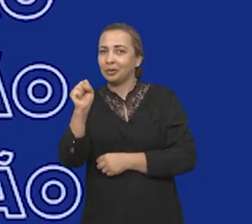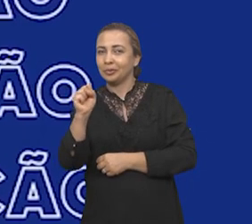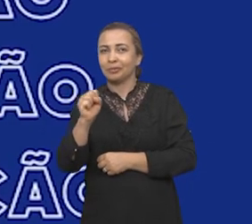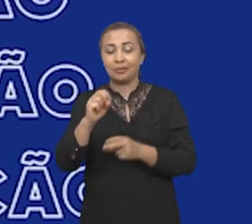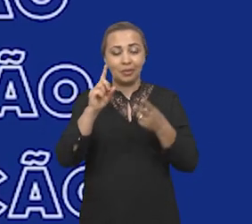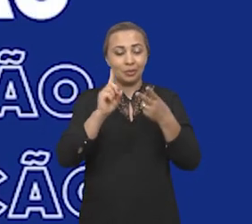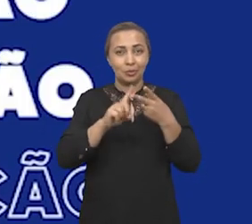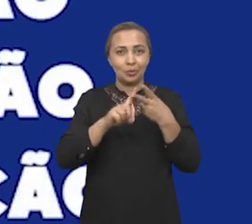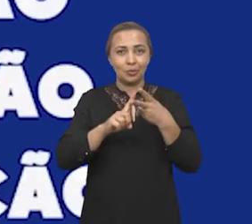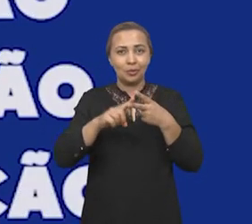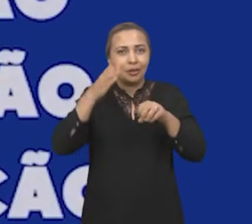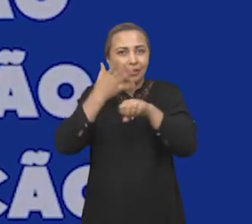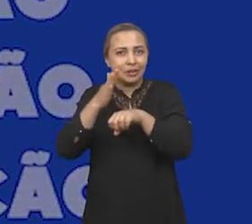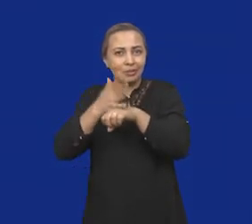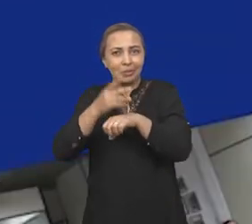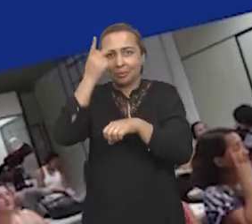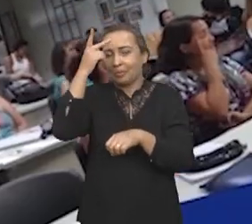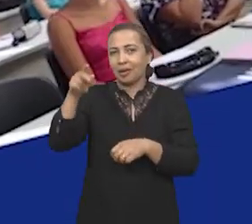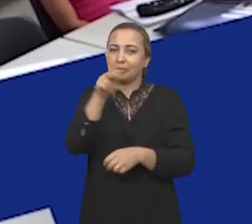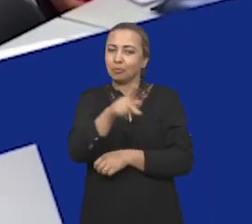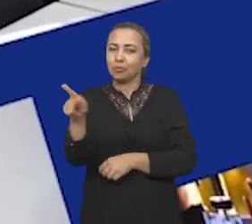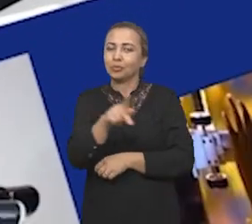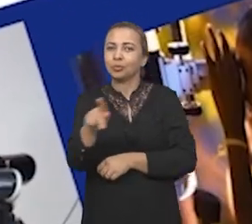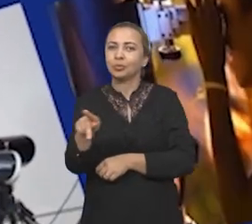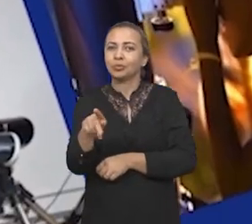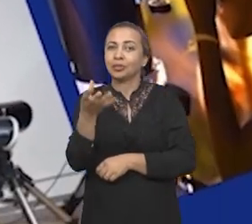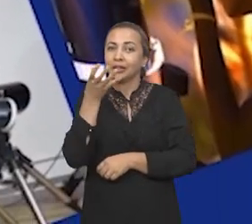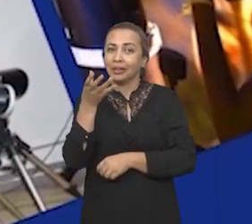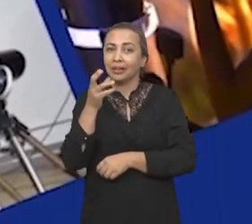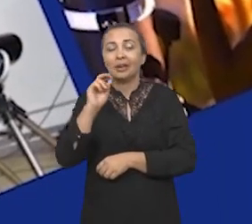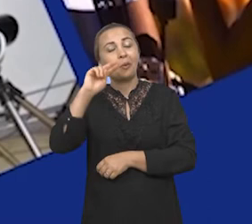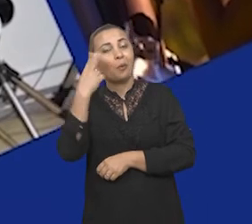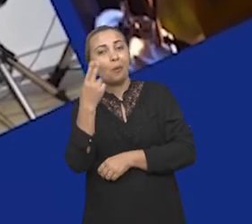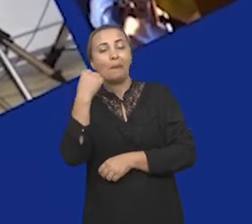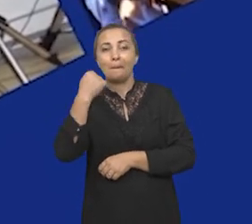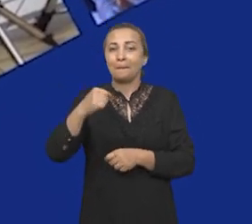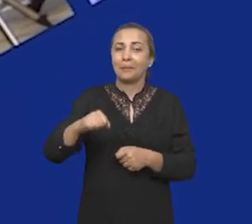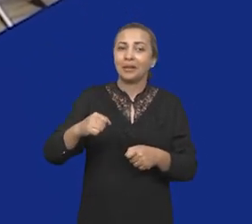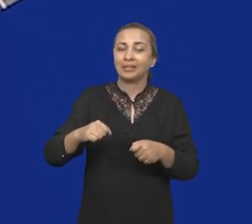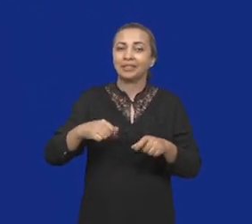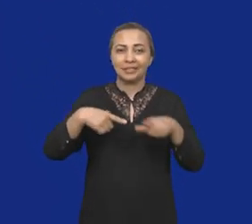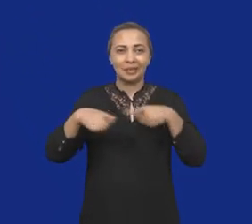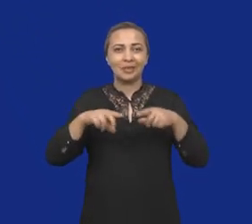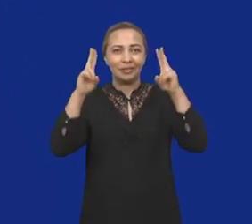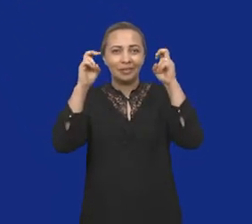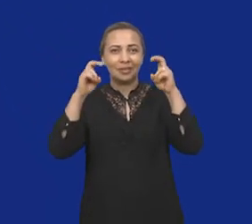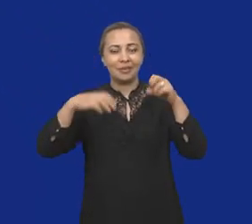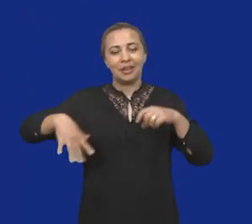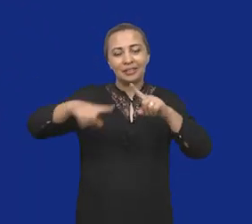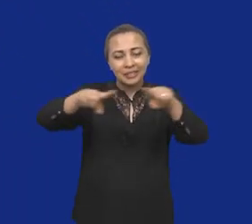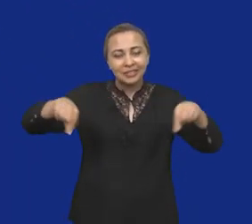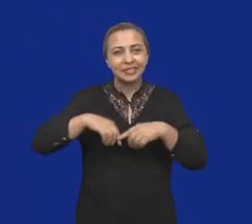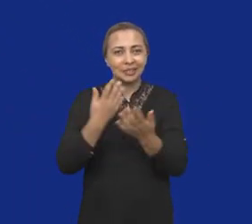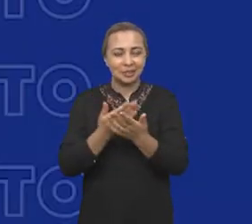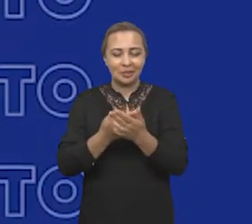capacitação para professores que queiram ou precisam trabalhar com esse tema em sala de aula.